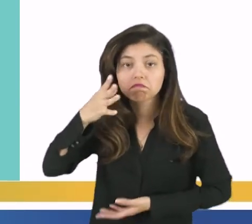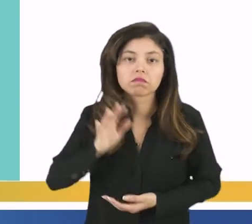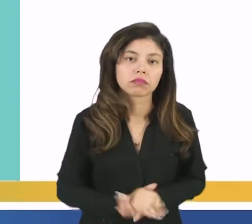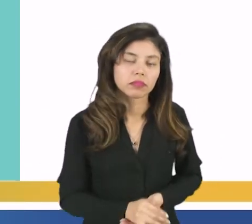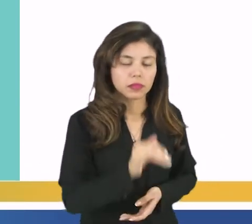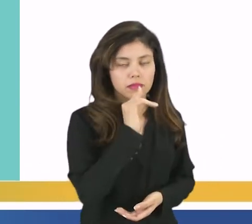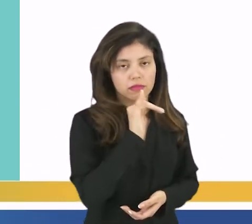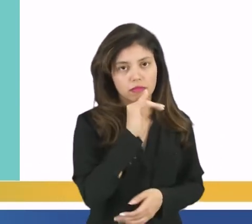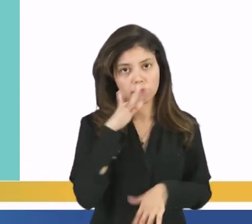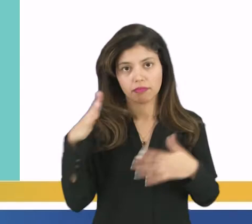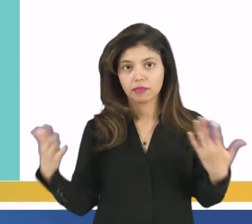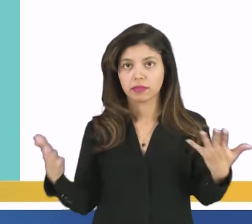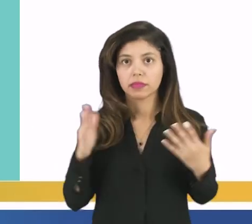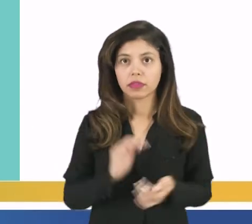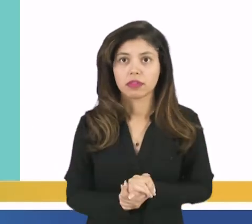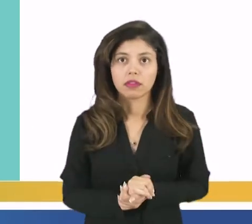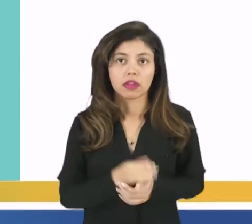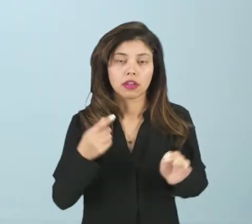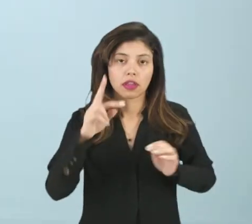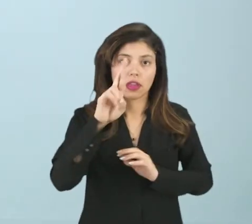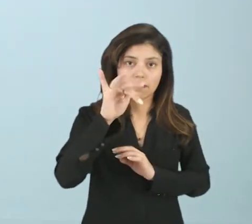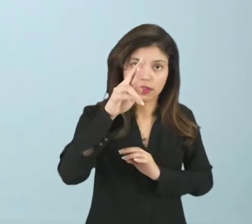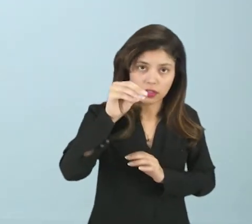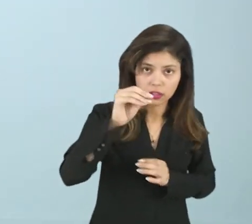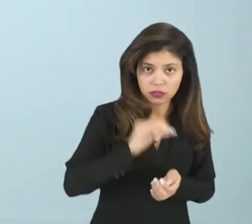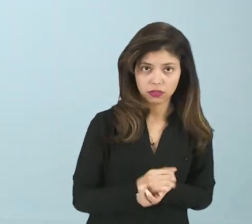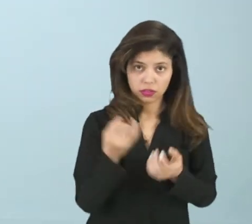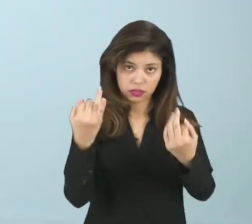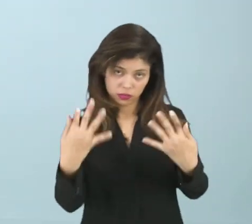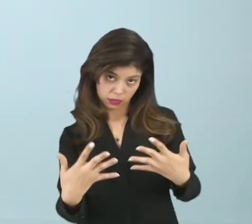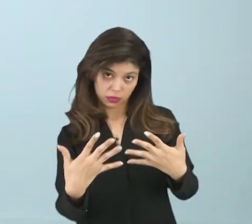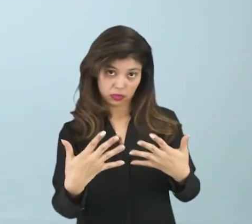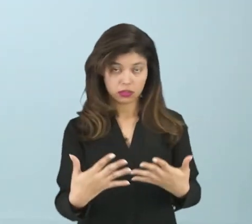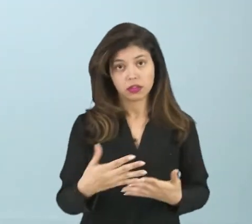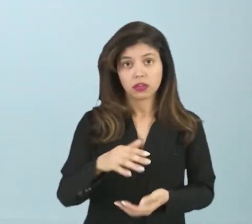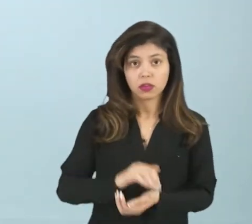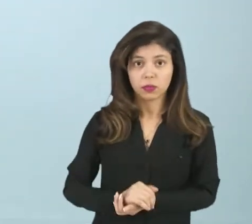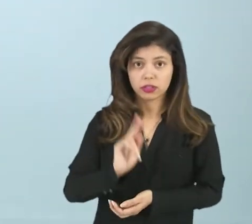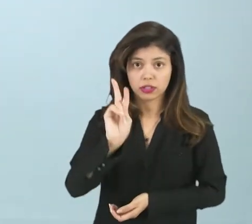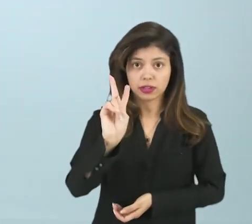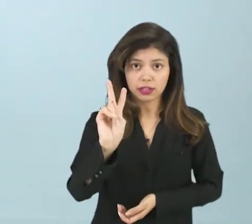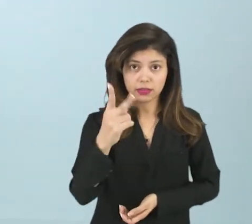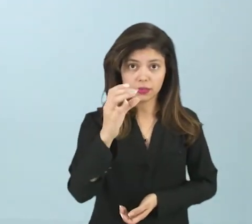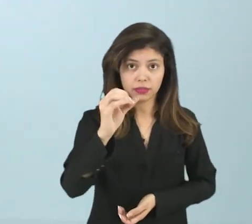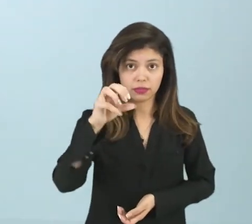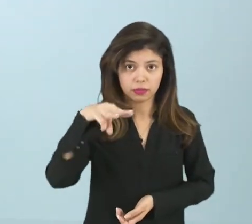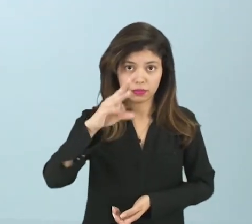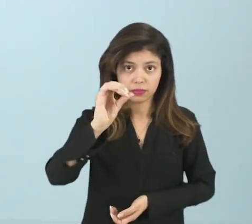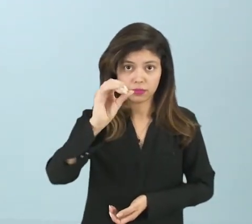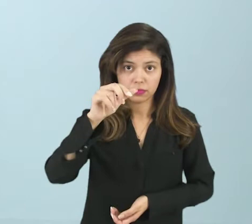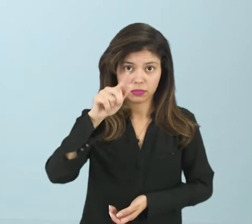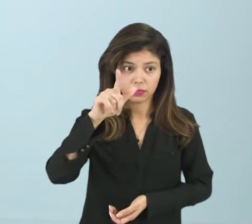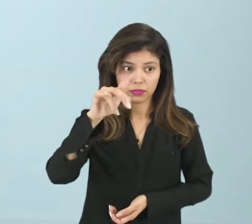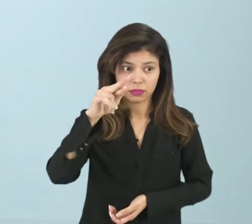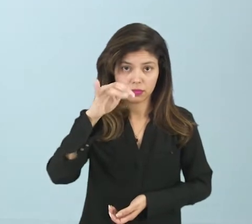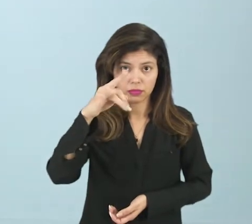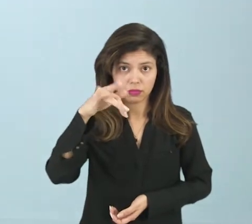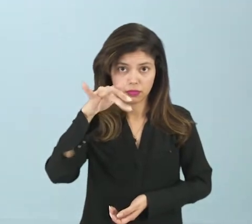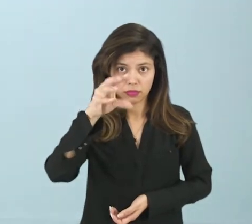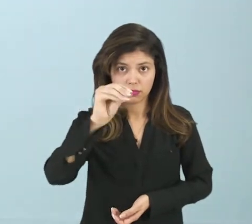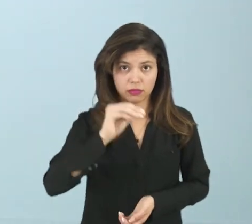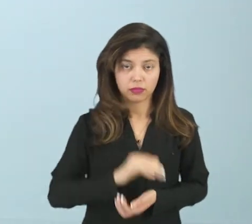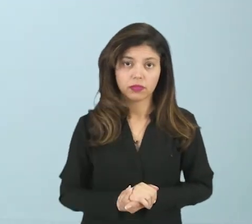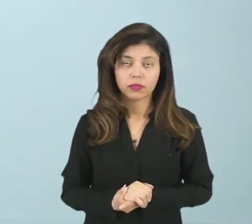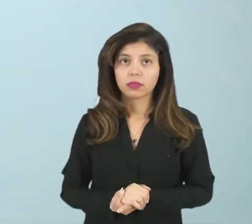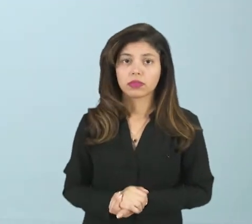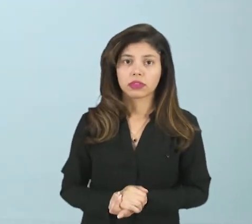de referendos que tratam sobre homossexualidade, homofobia, crime contra as